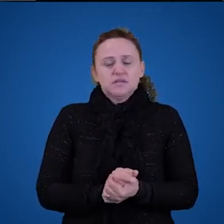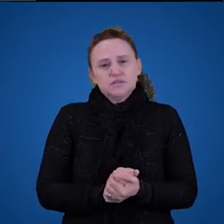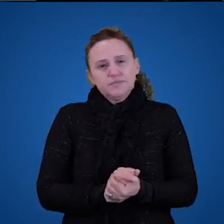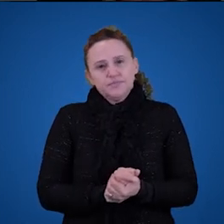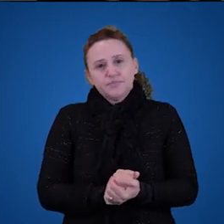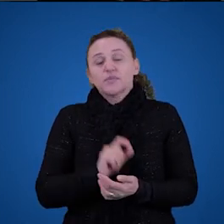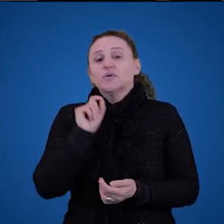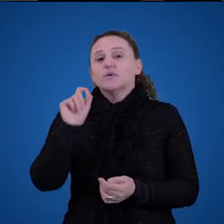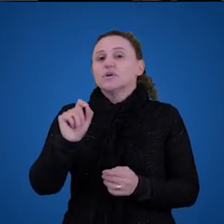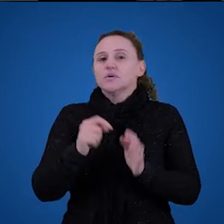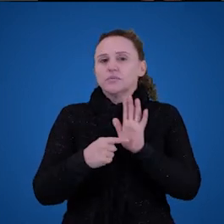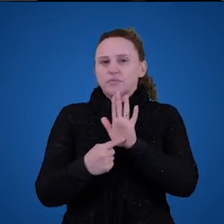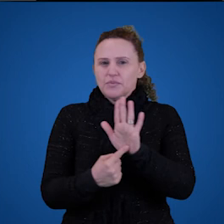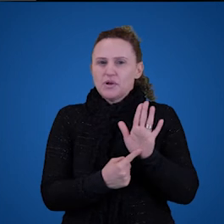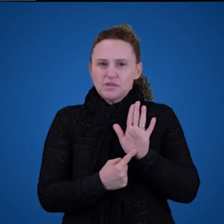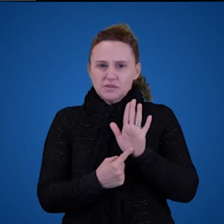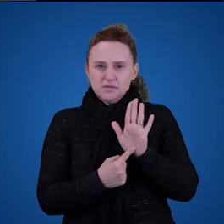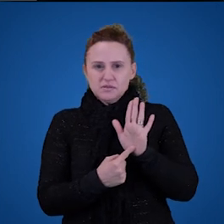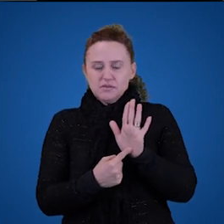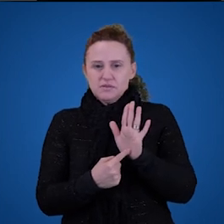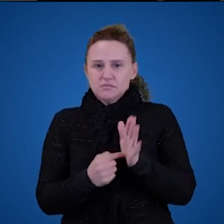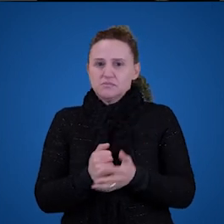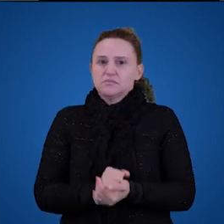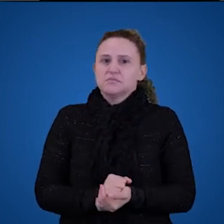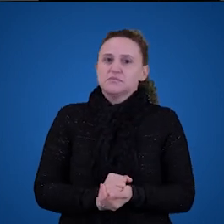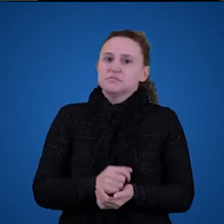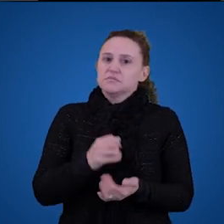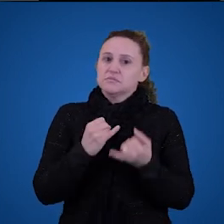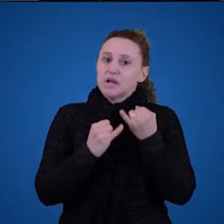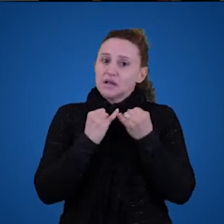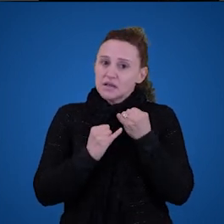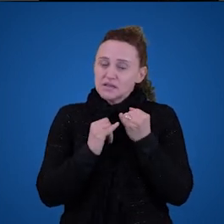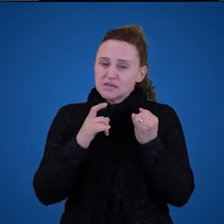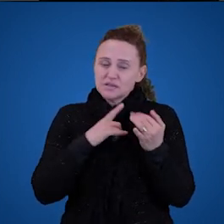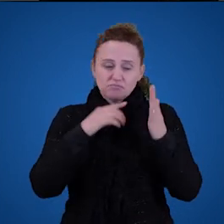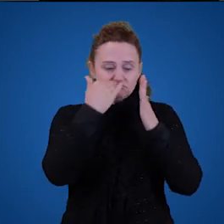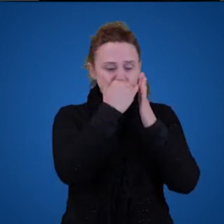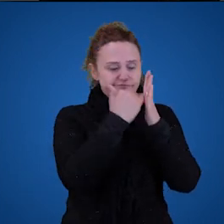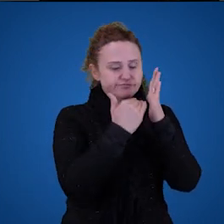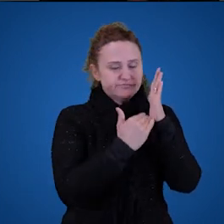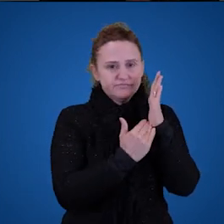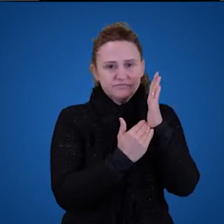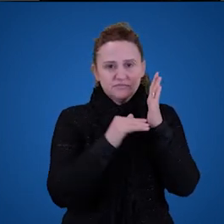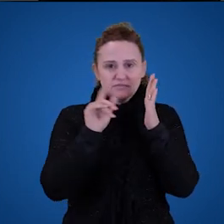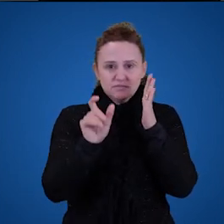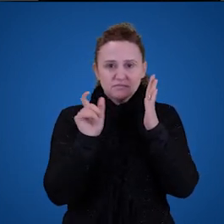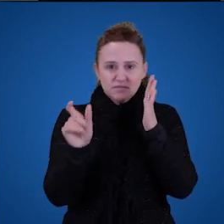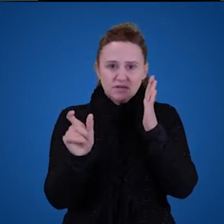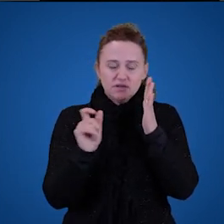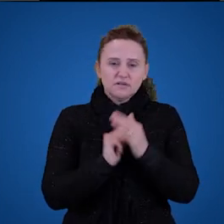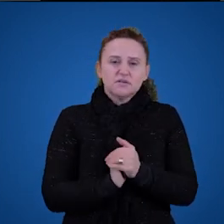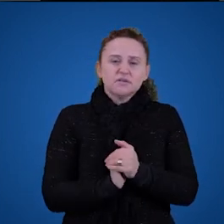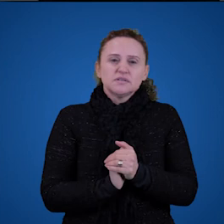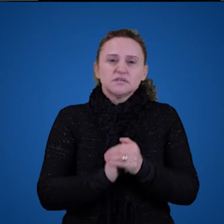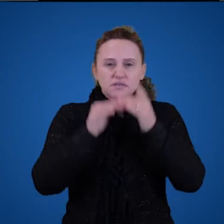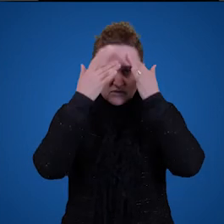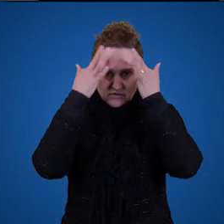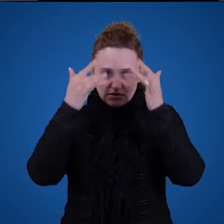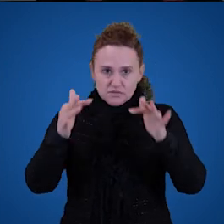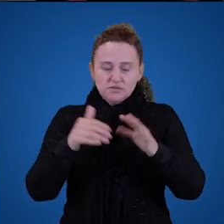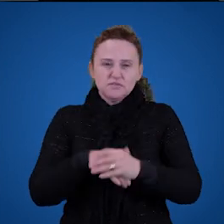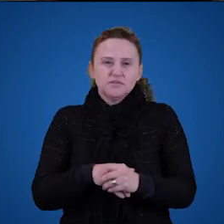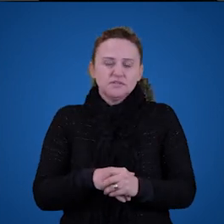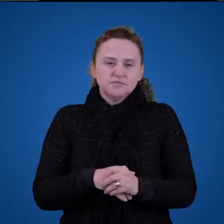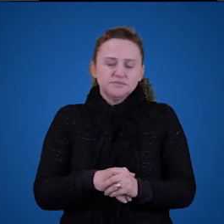Então, o parece, a TRS parece funcionar muito bem para uma classe de palavras que, em filosofia, nós costumamos